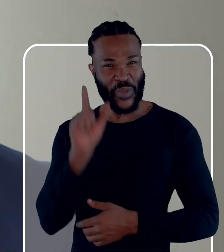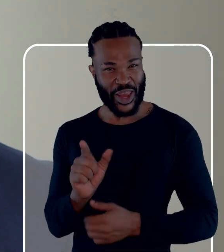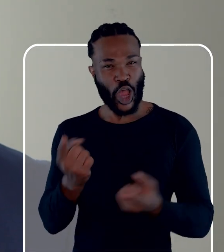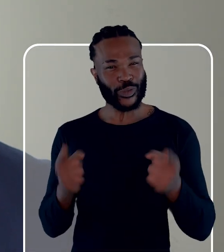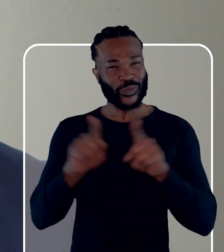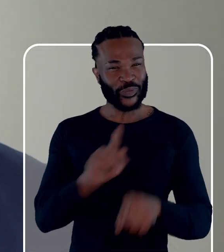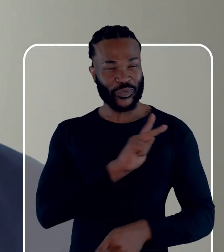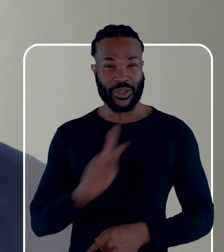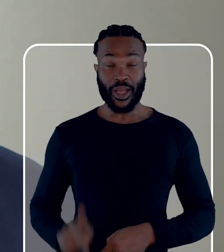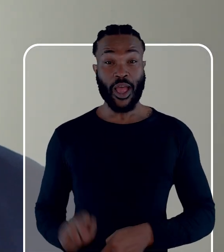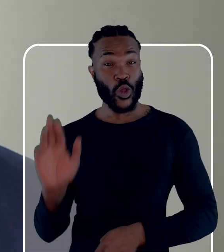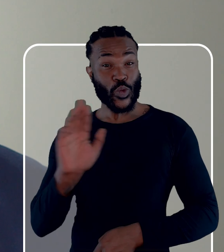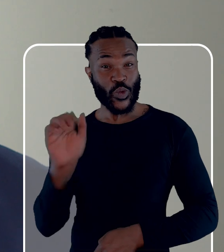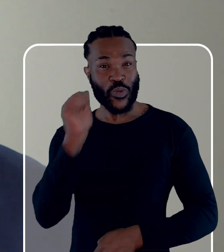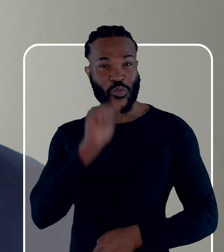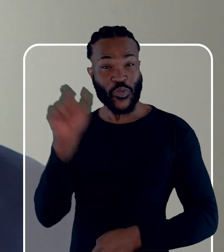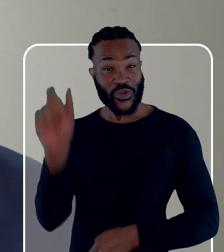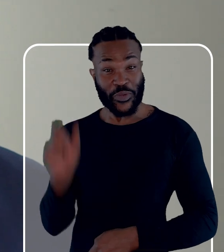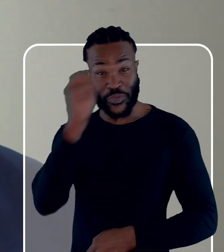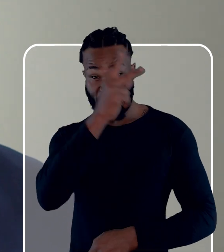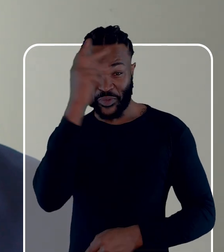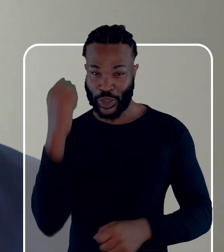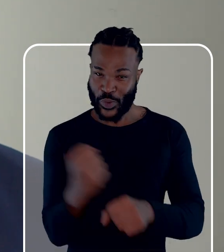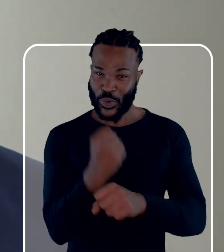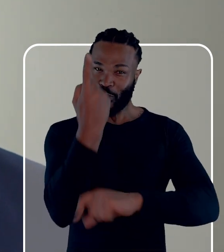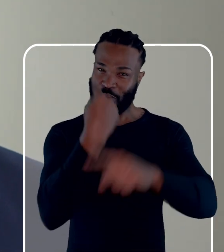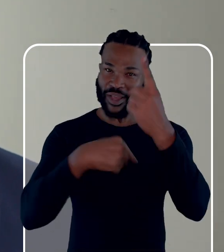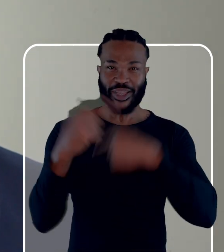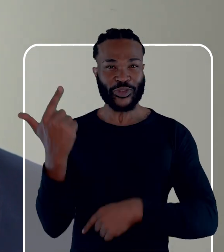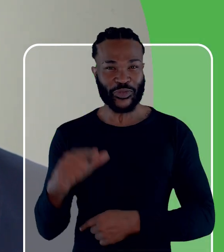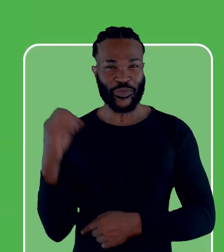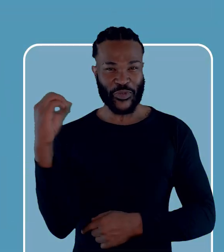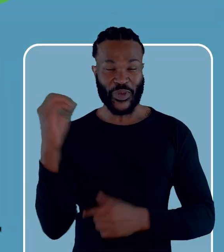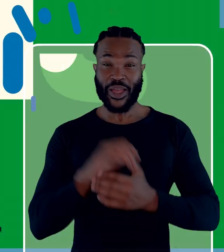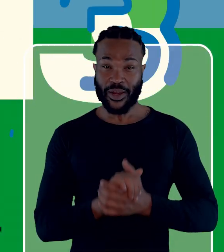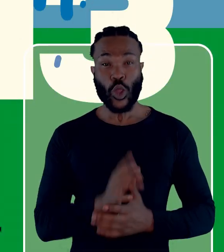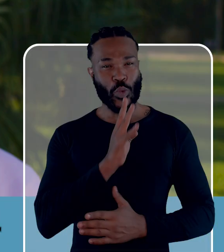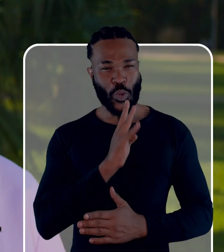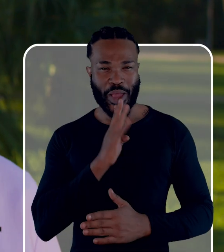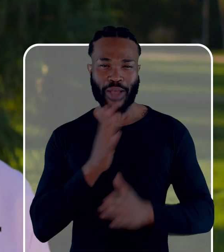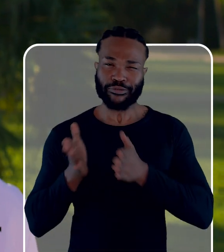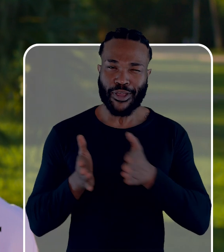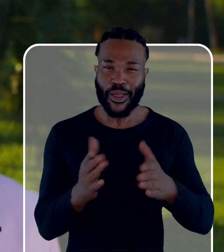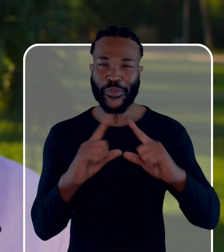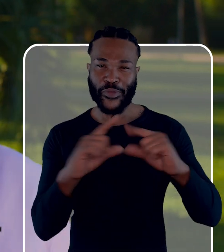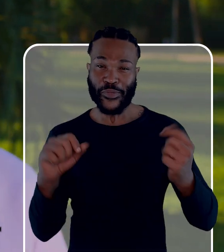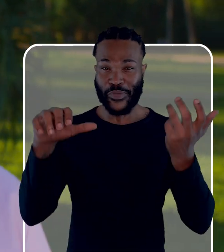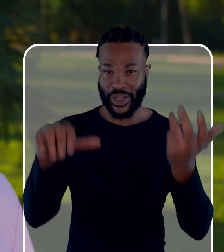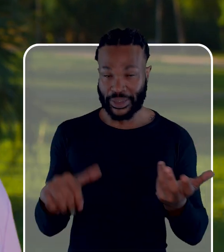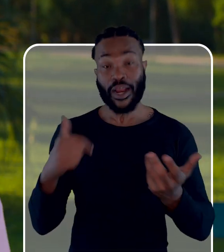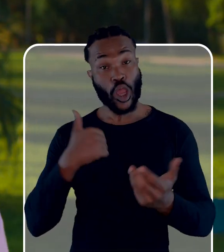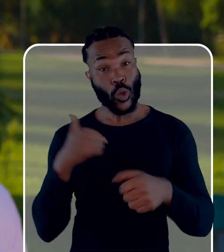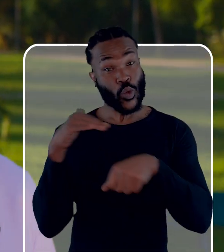Rosário, junto com o presidente Lula, será a prefeita da reconstrução de Porto Alegre. Conheço os caminhos de Brasília.